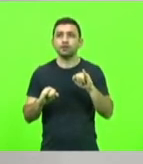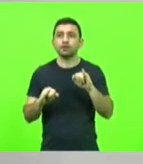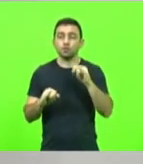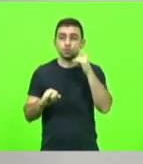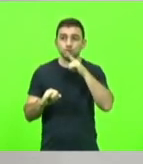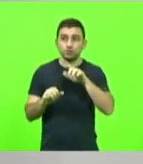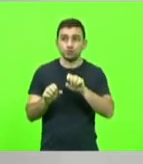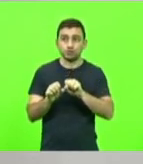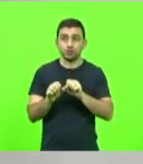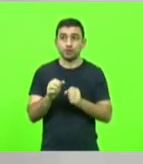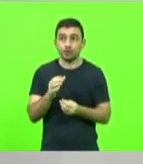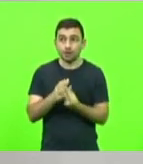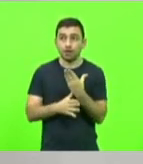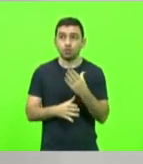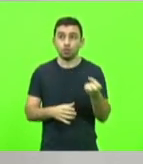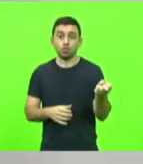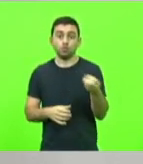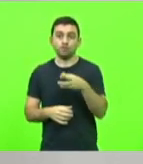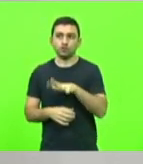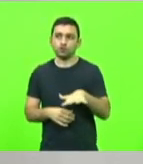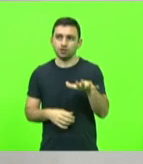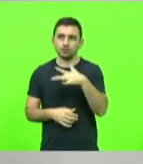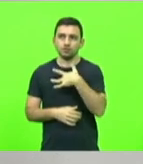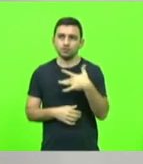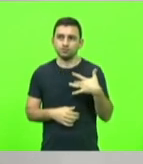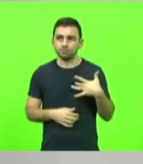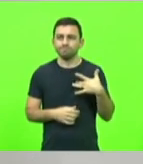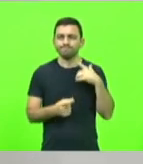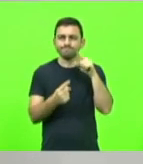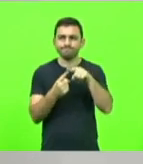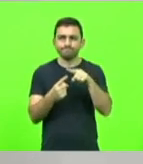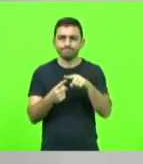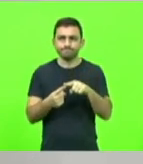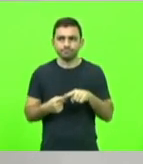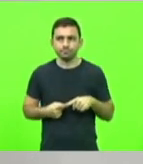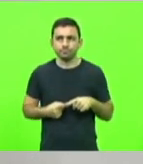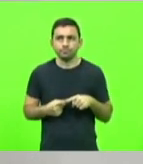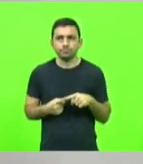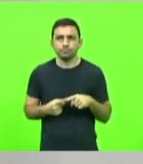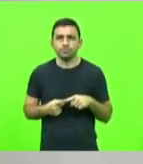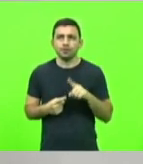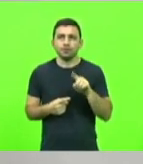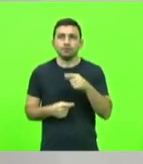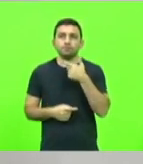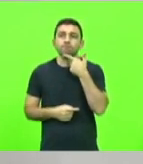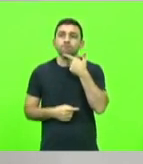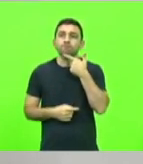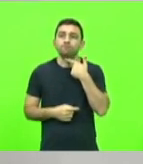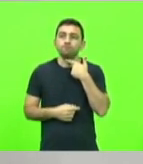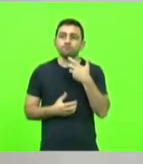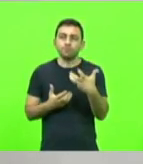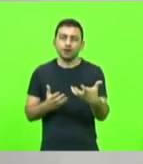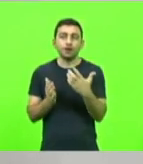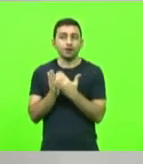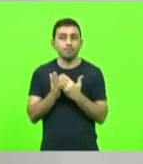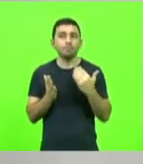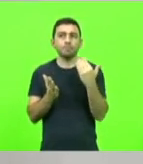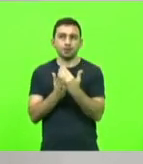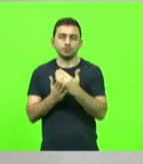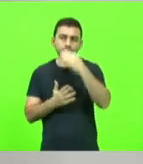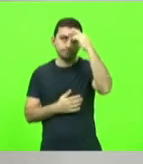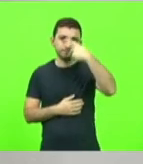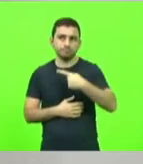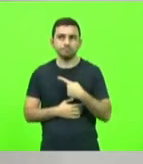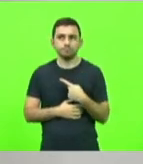regional de saúde, é que se objetiva, justamente, uma vontade de ter mais autonomia, de